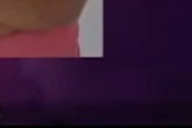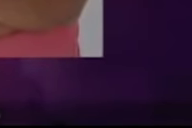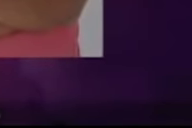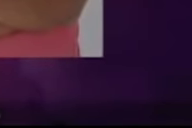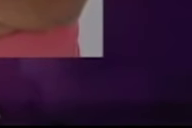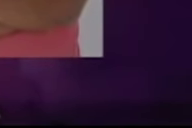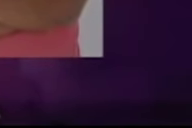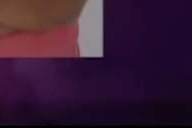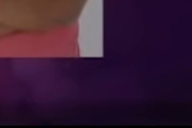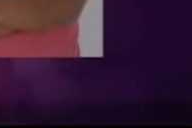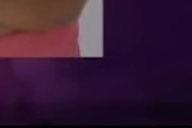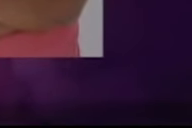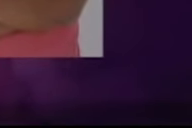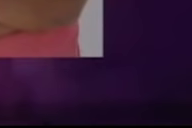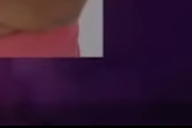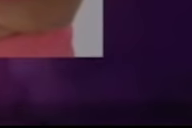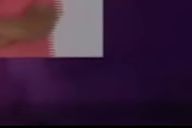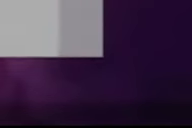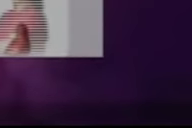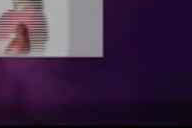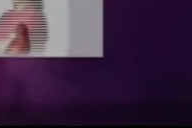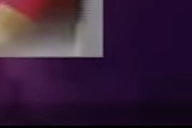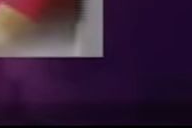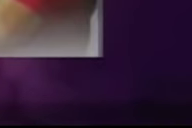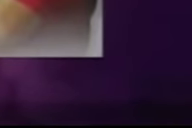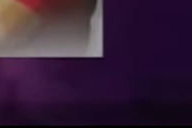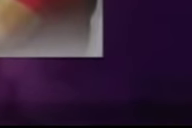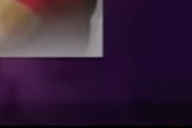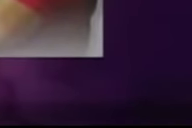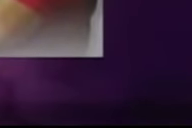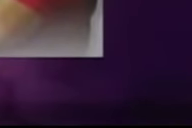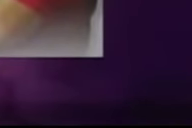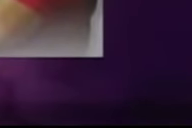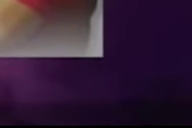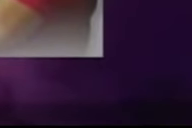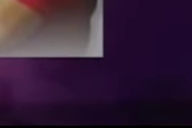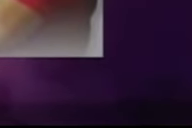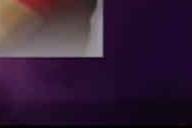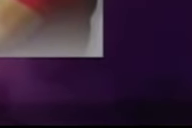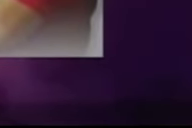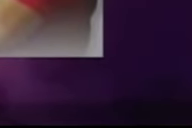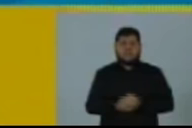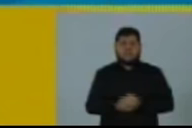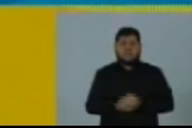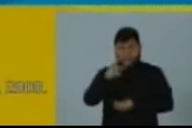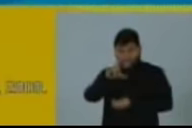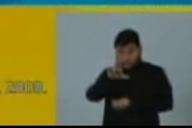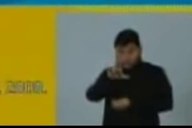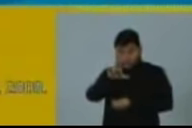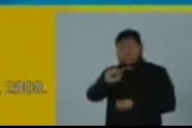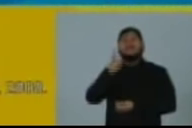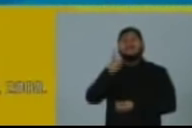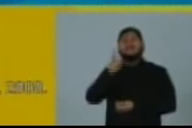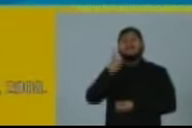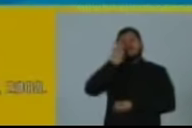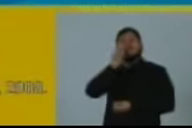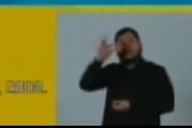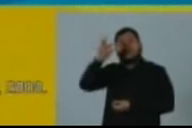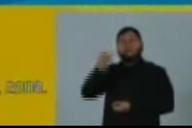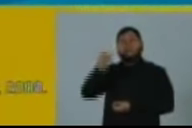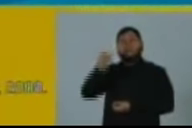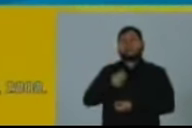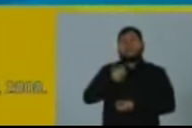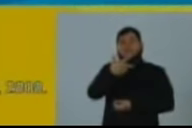Candidato a deputado federal, número 500. Elisângela Renascer, 500. Peluzia Oliveira, deputada